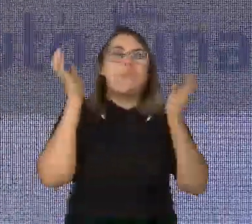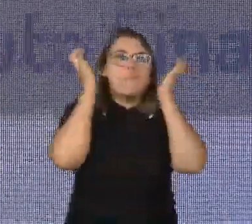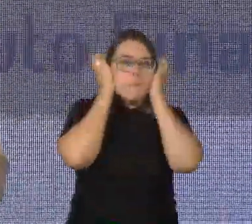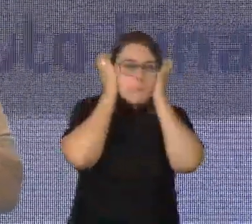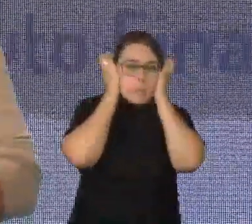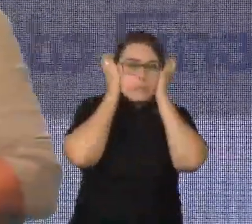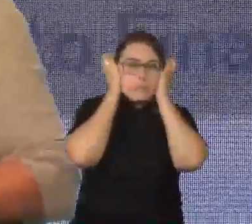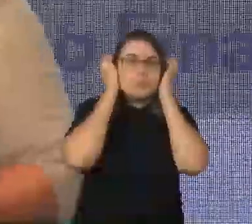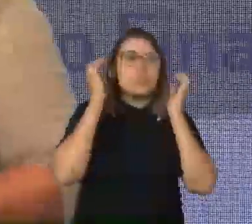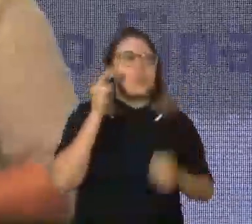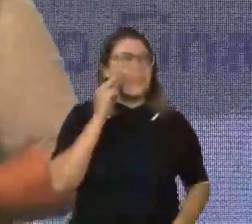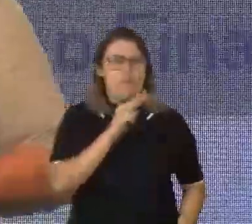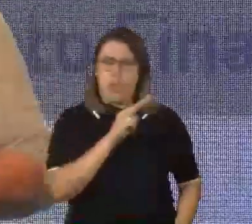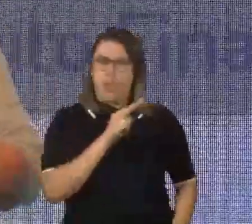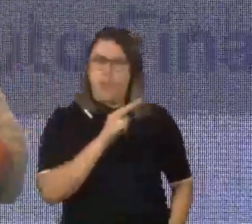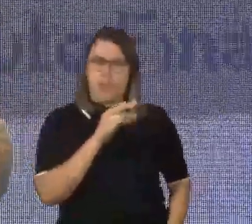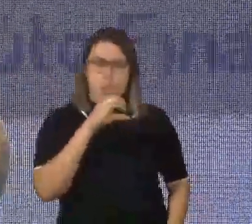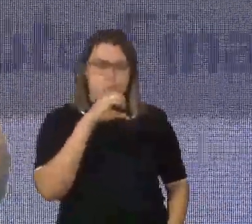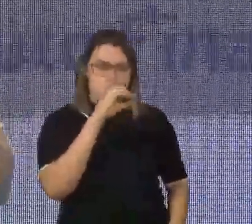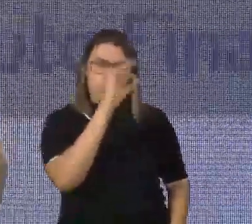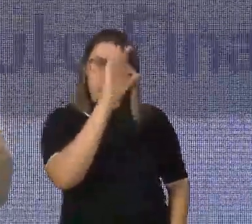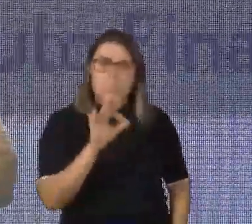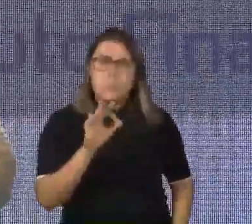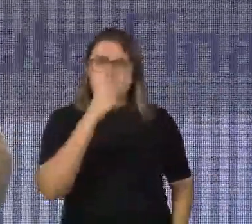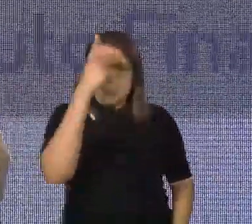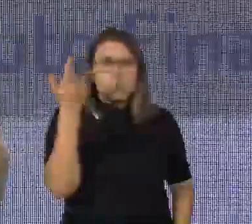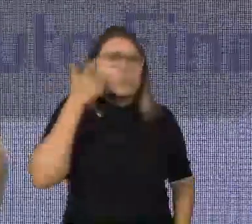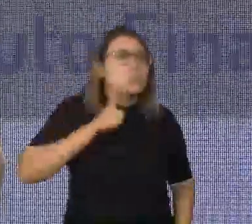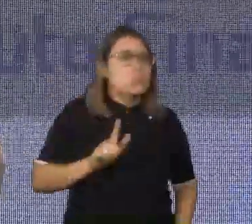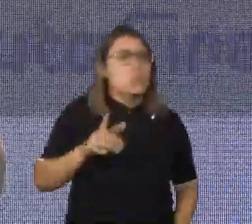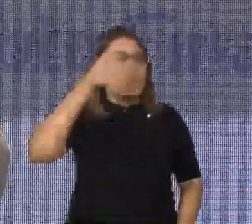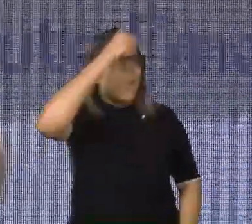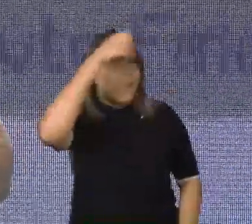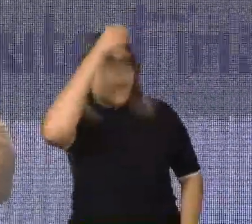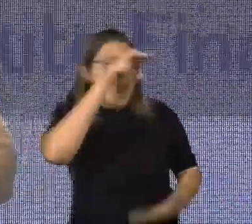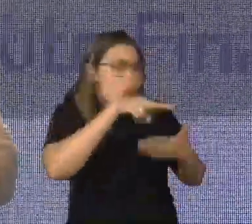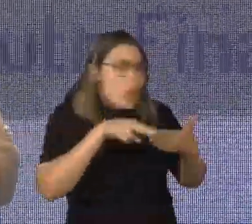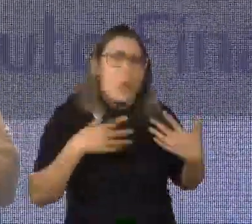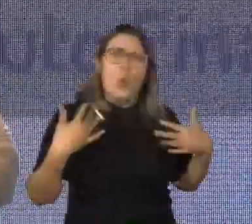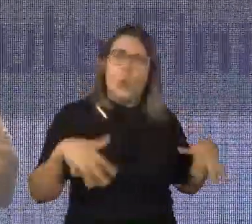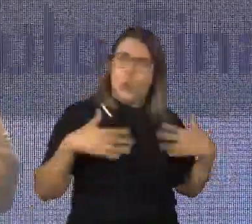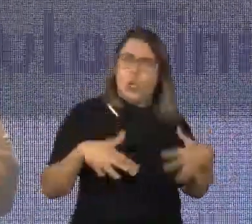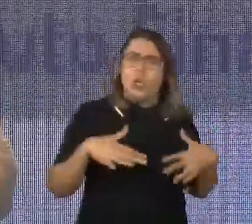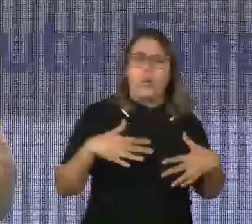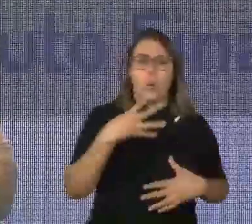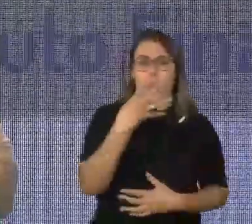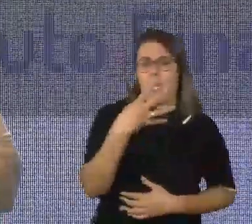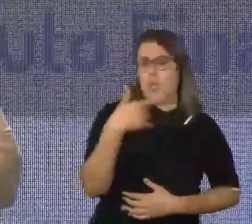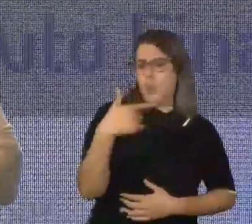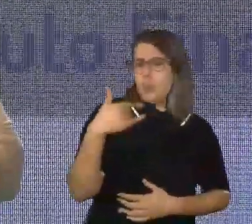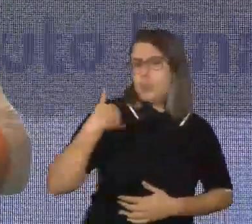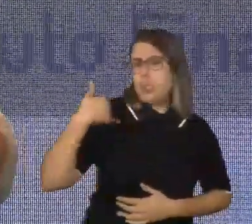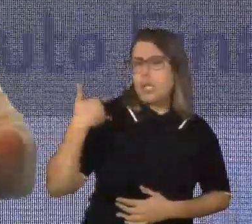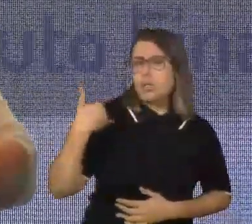dados em 18 meses, o que leva realmente uma criança com deficiência aos 42 anos